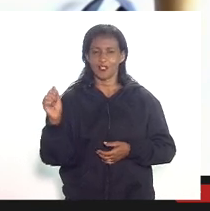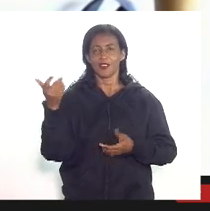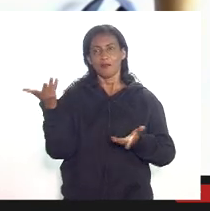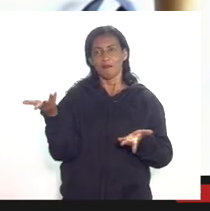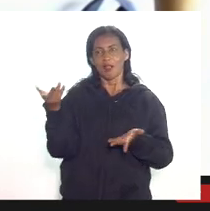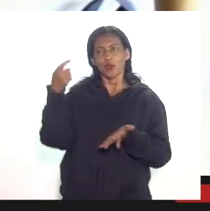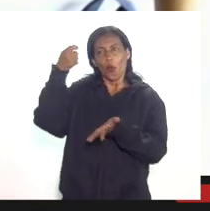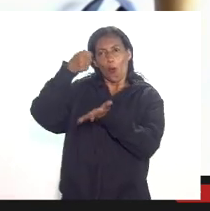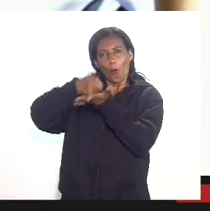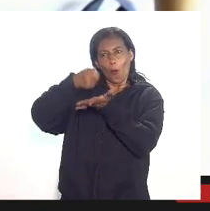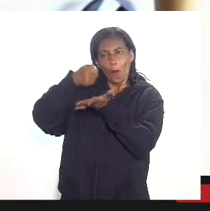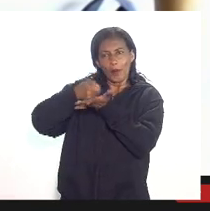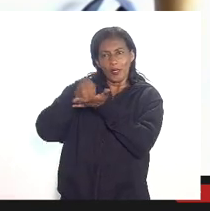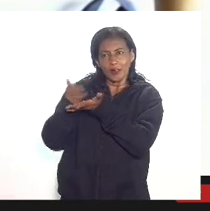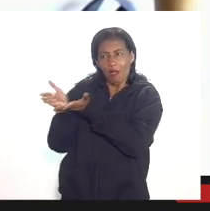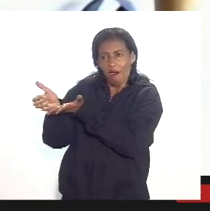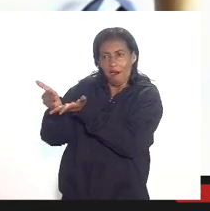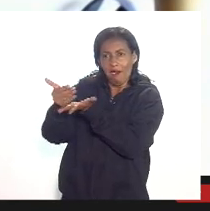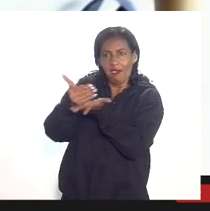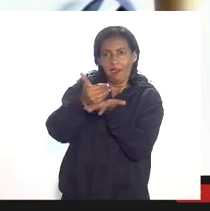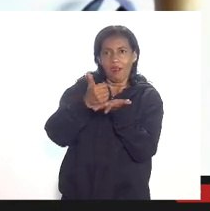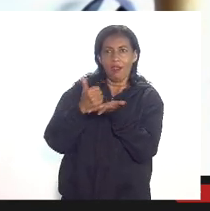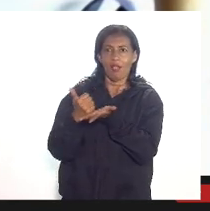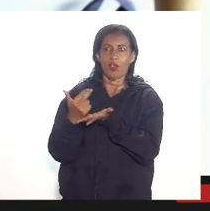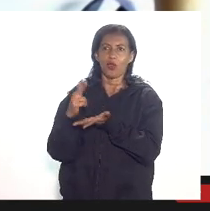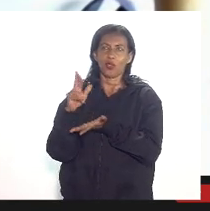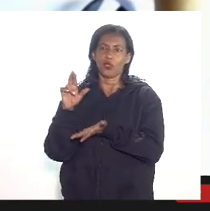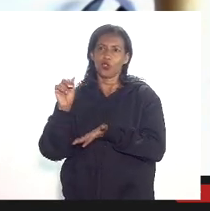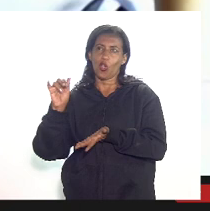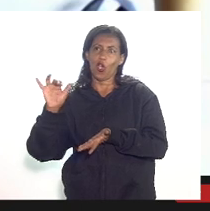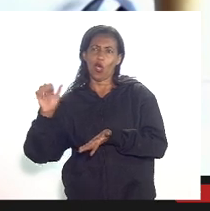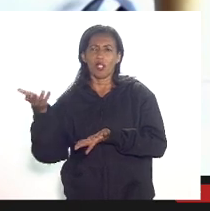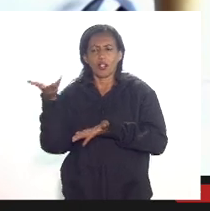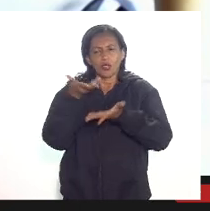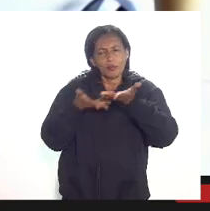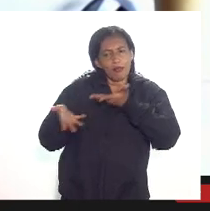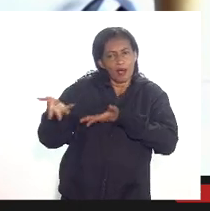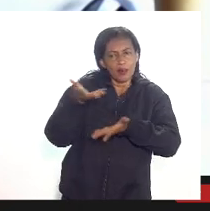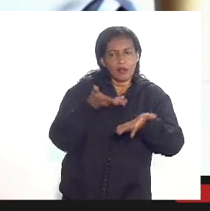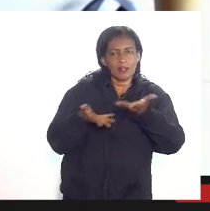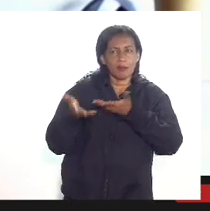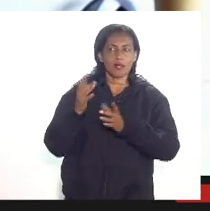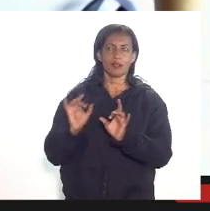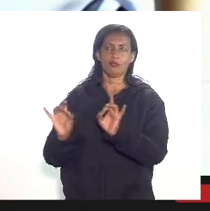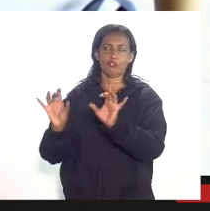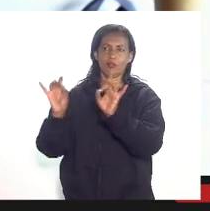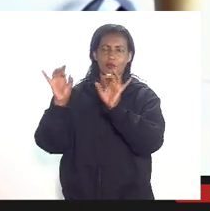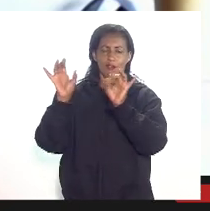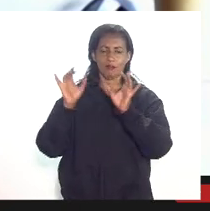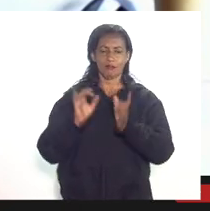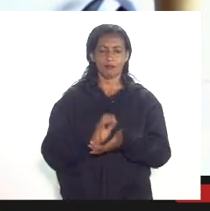a arrecadação dos rolos e principalmente das participações especiais